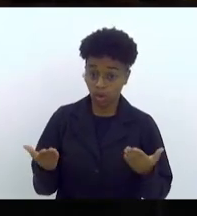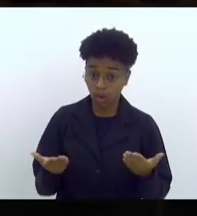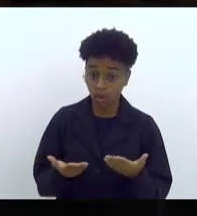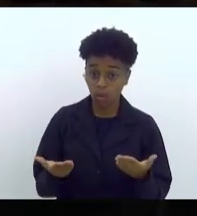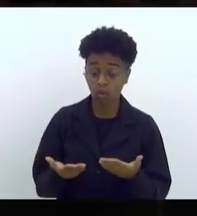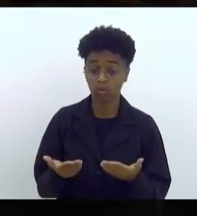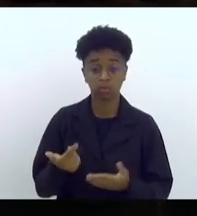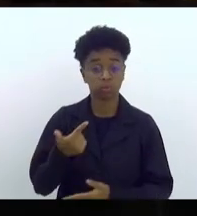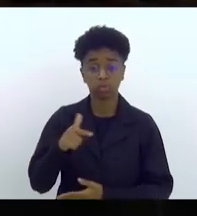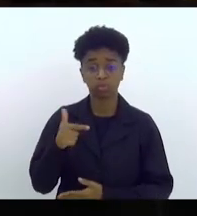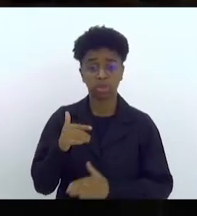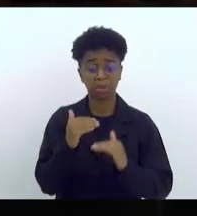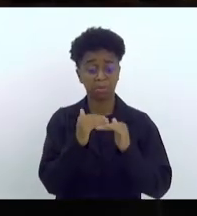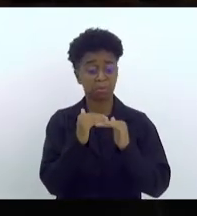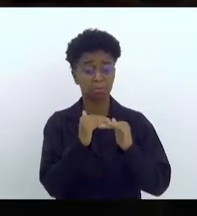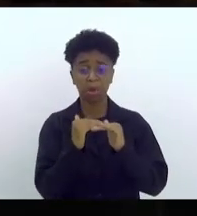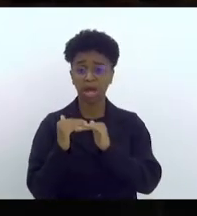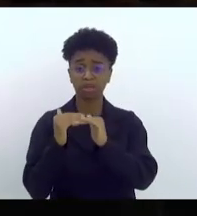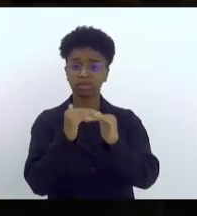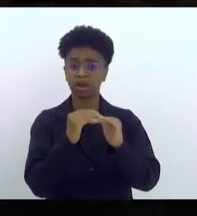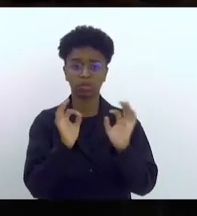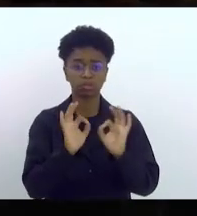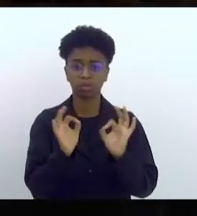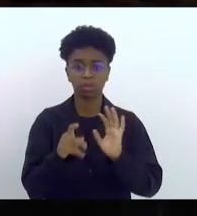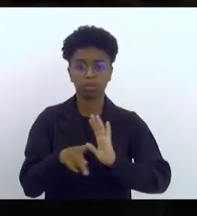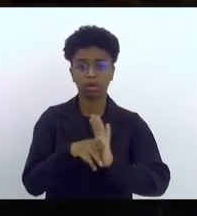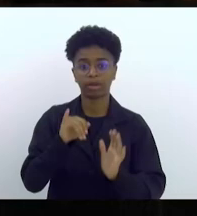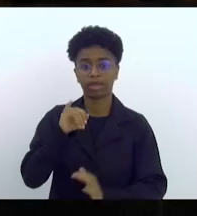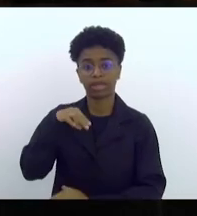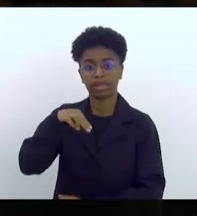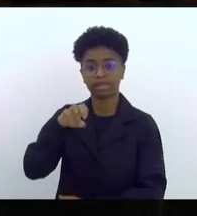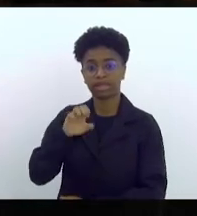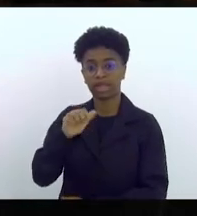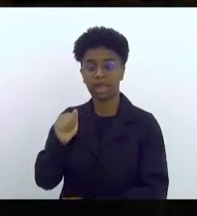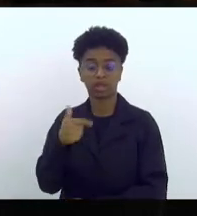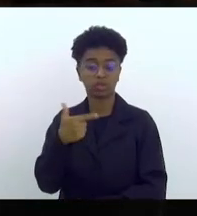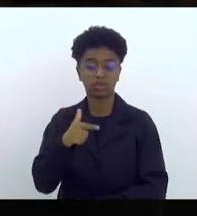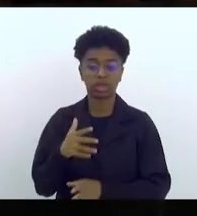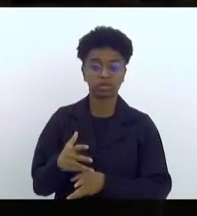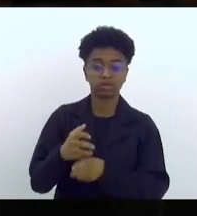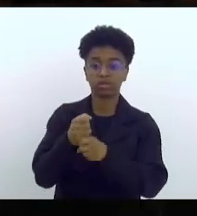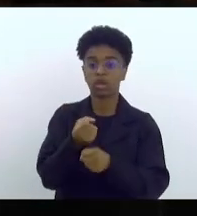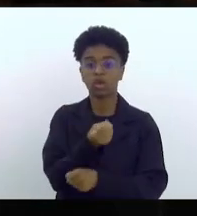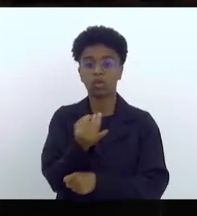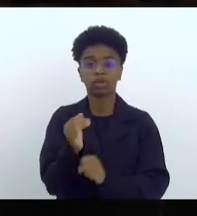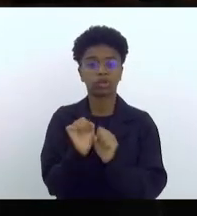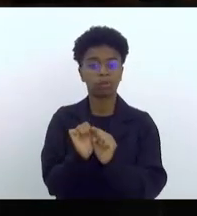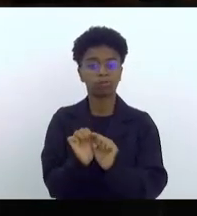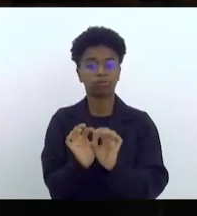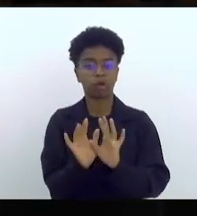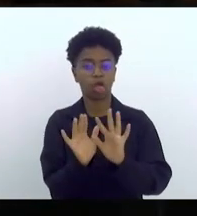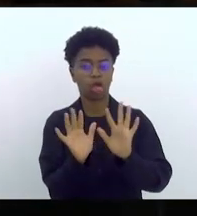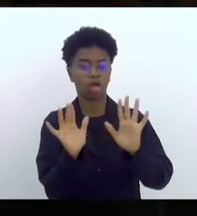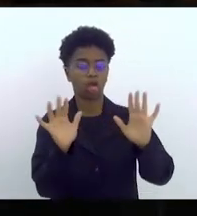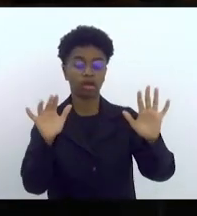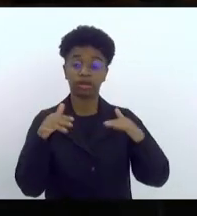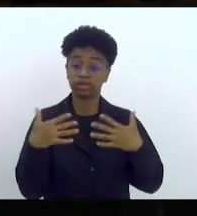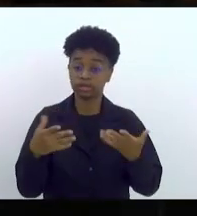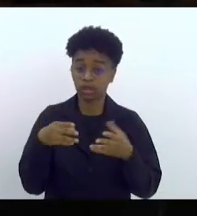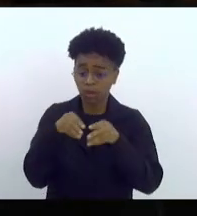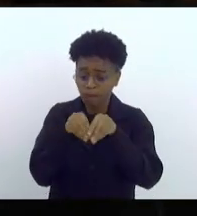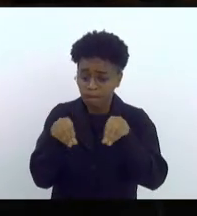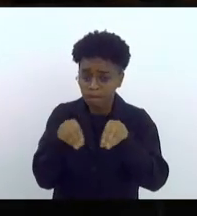há padrões estabelecidos pelo INEA de cálculo dessas partículas sedimentares, ou seja, esse pó